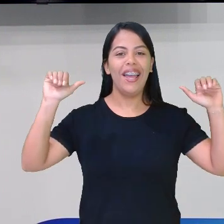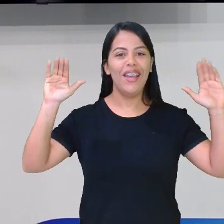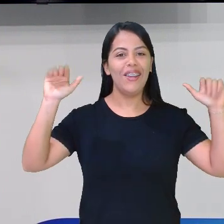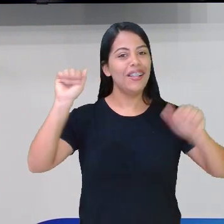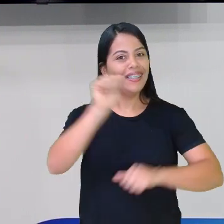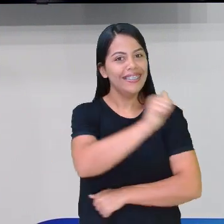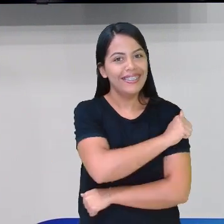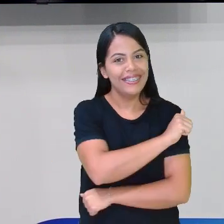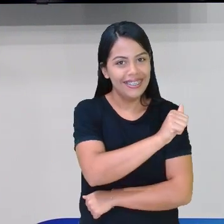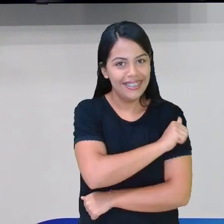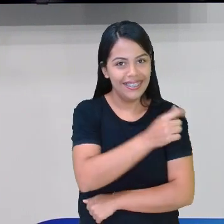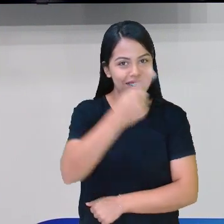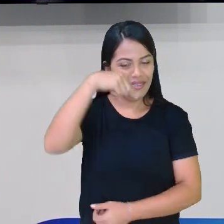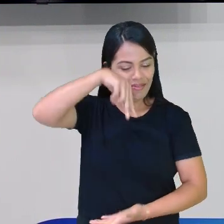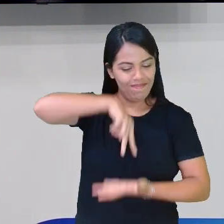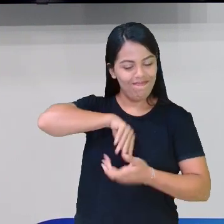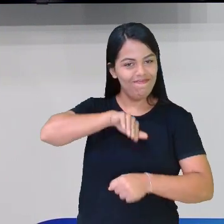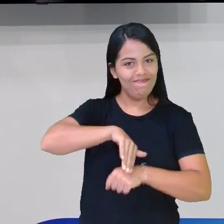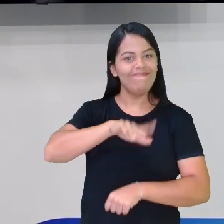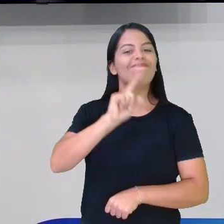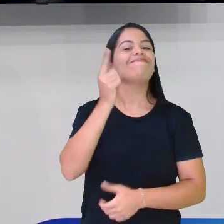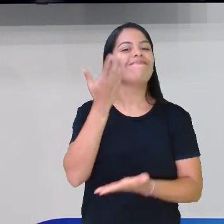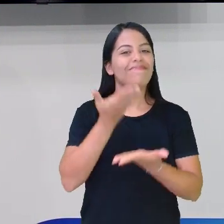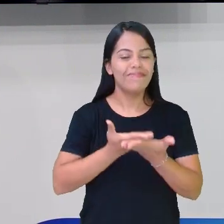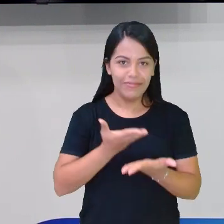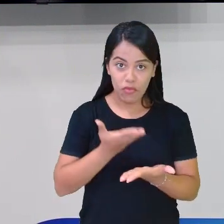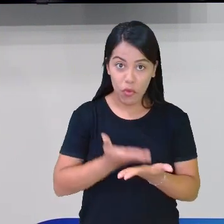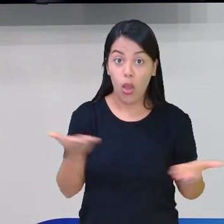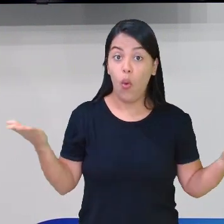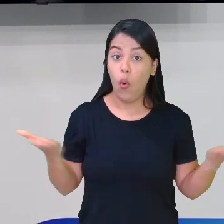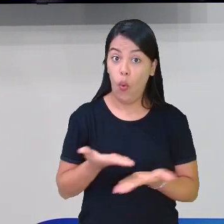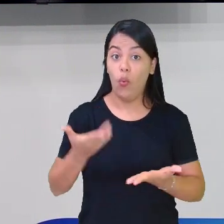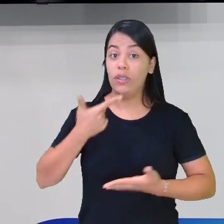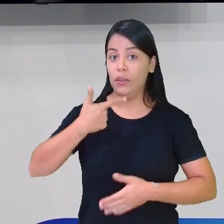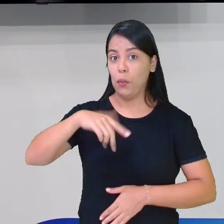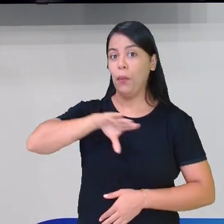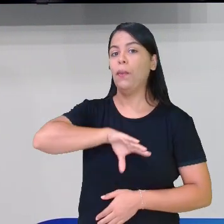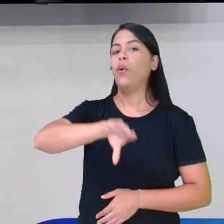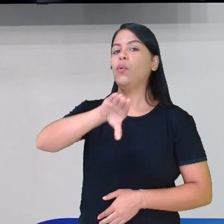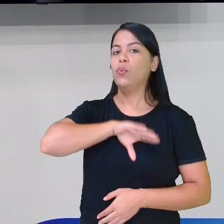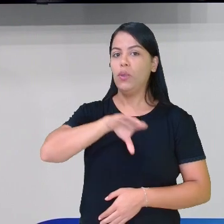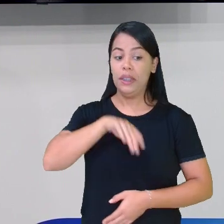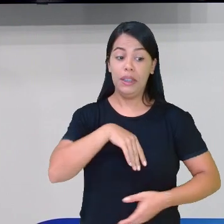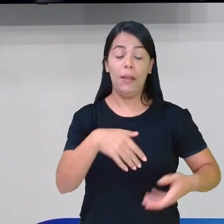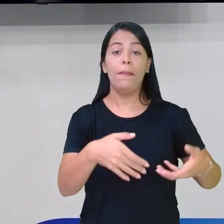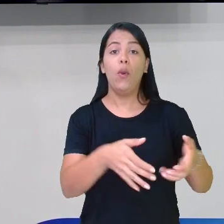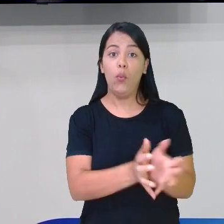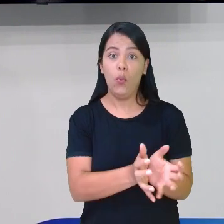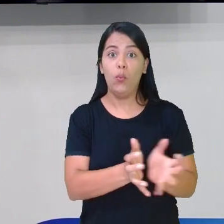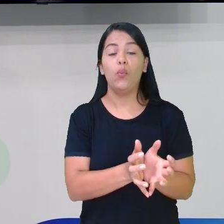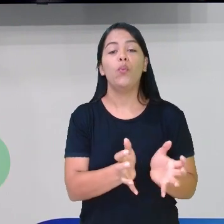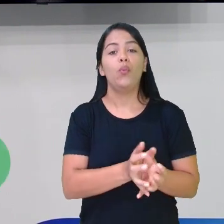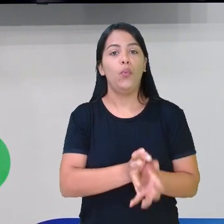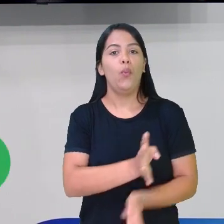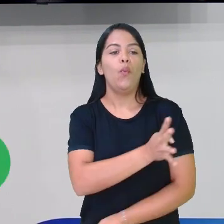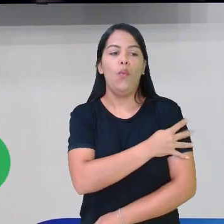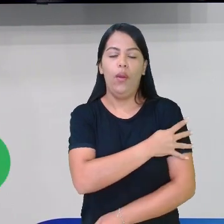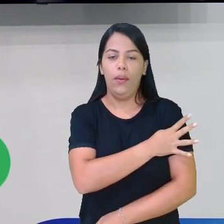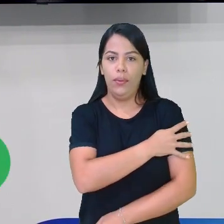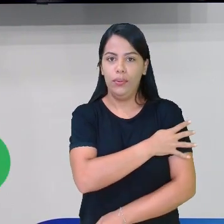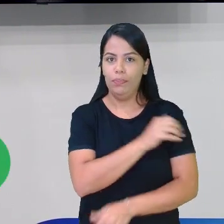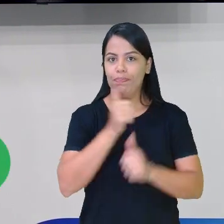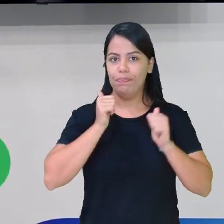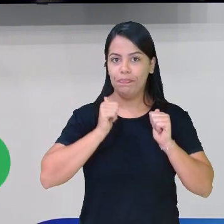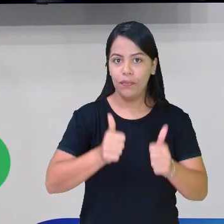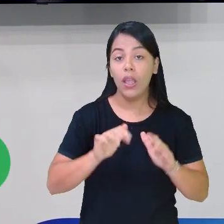Olá, estudantes! Estamos aqui para mais uma aula hoje de língua portuguesa para as turmas dos quartos anos,